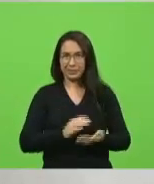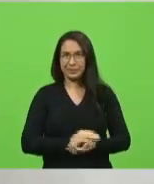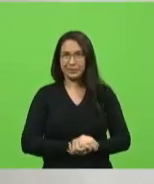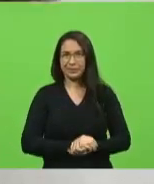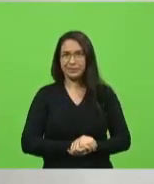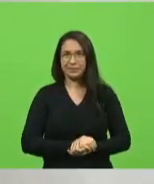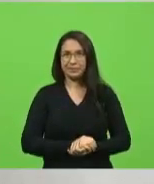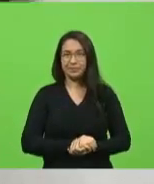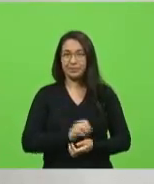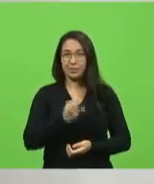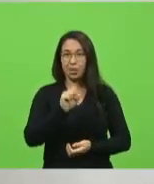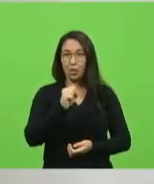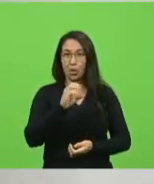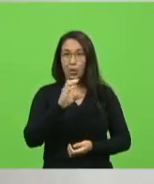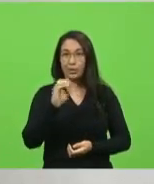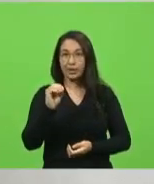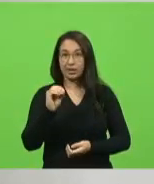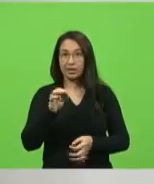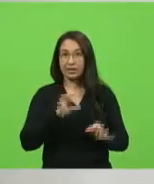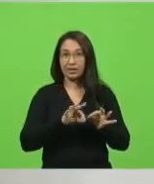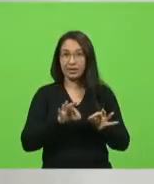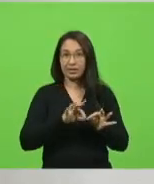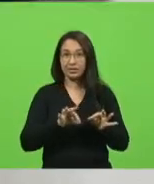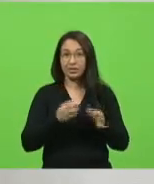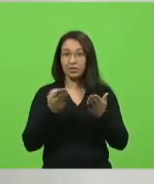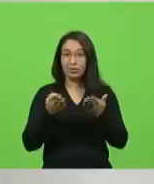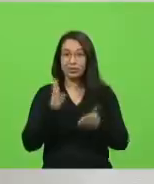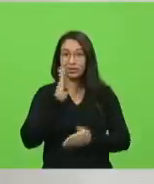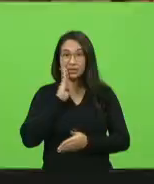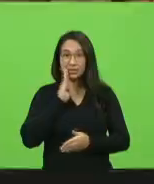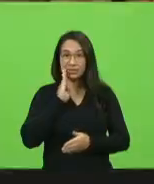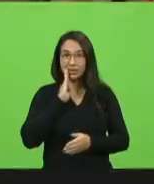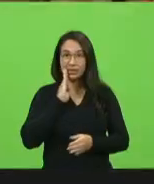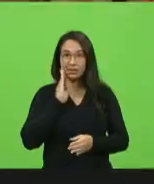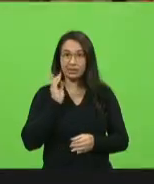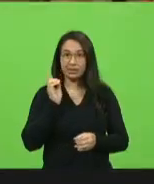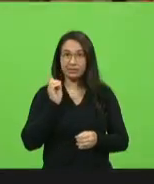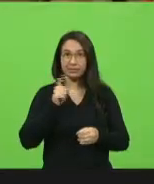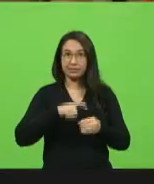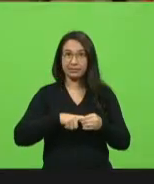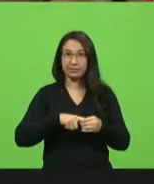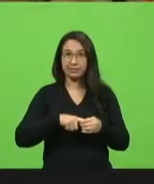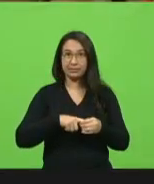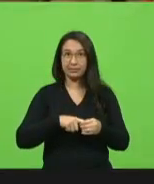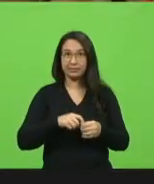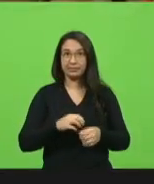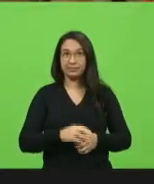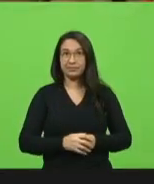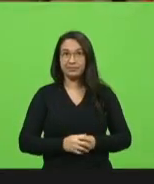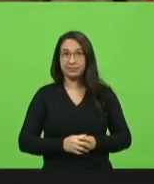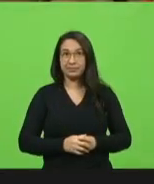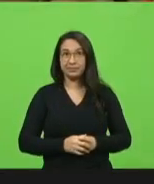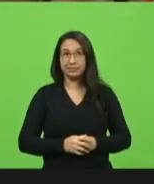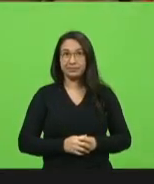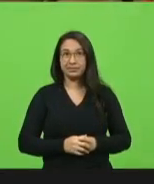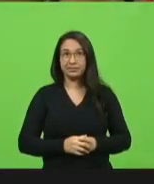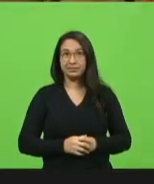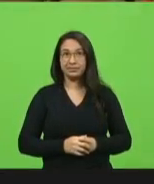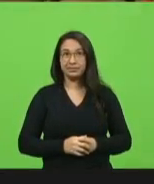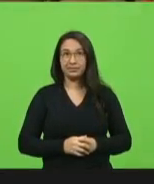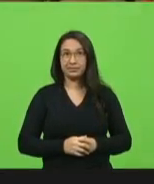Oitenta entidades, e o senhor faz parte de uma delas, deputado Berlanda. E várias... Trinta segundos para concluir, deputado. Concluído, senhor presidente.